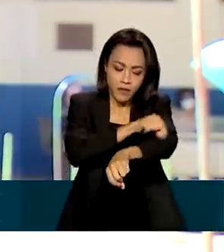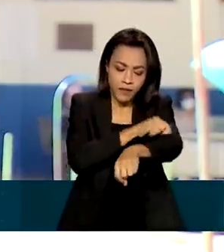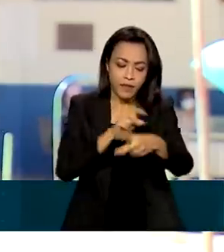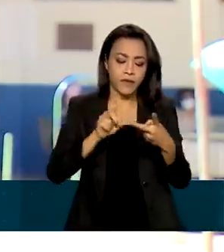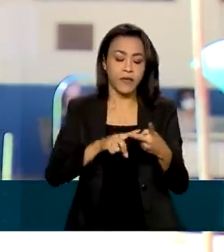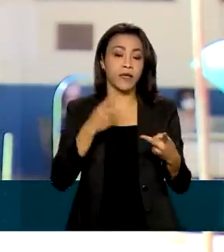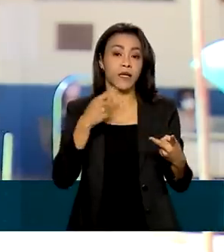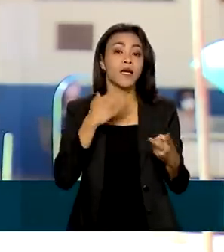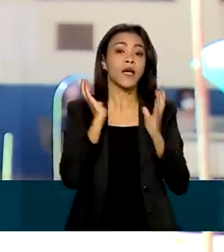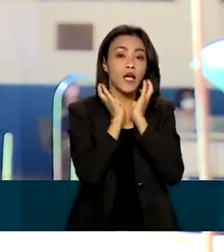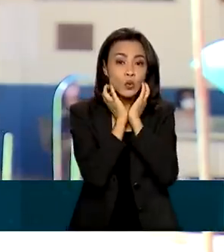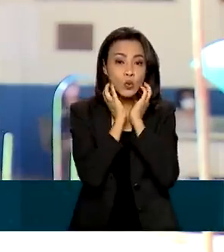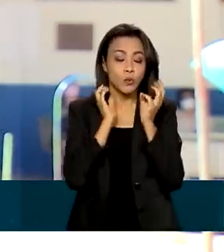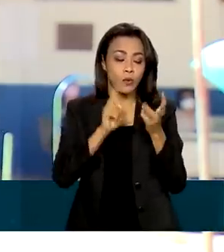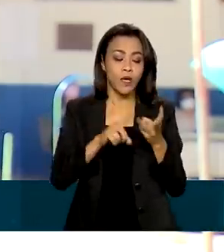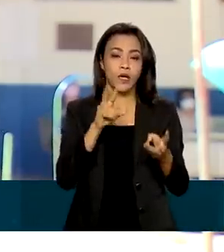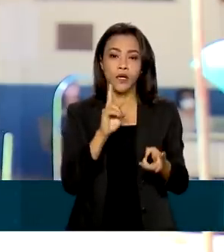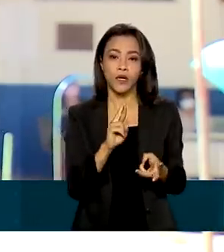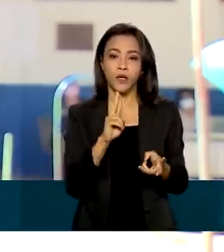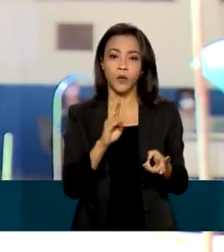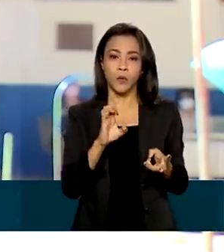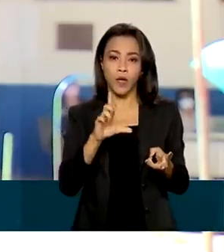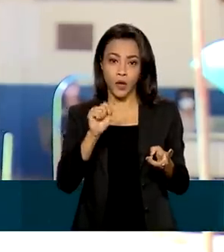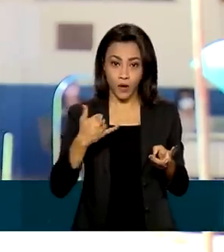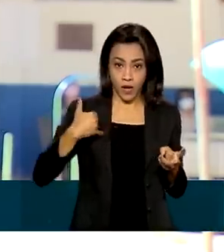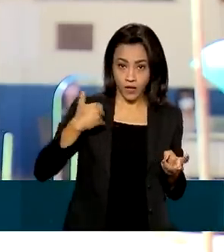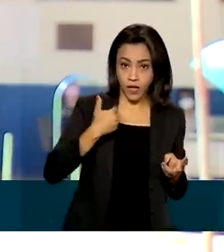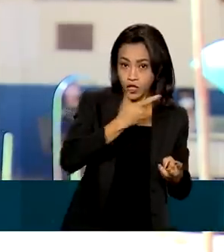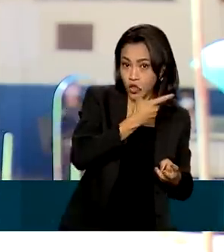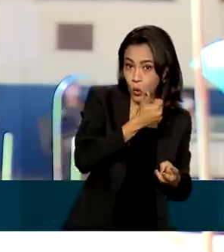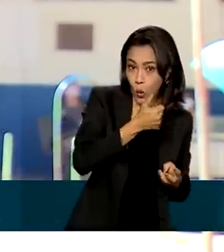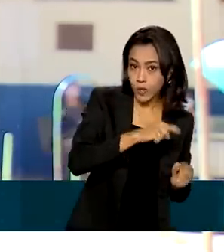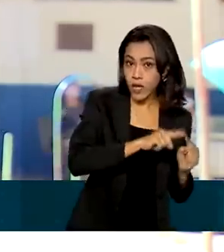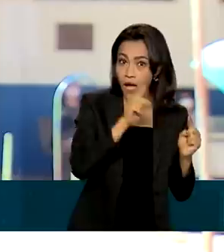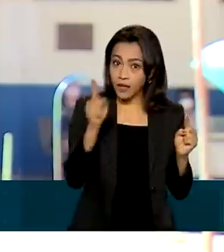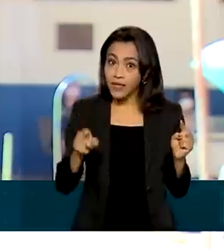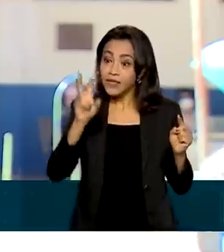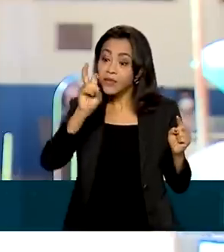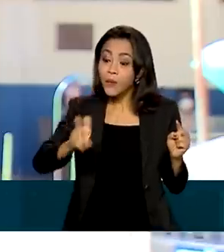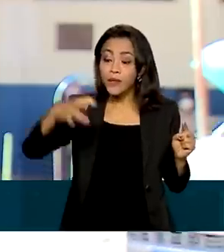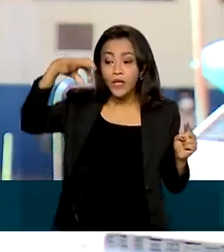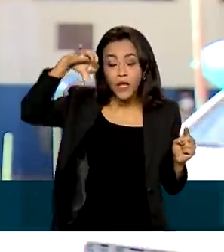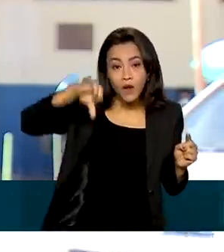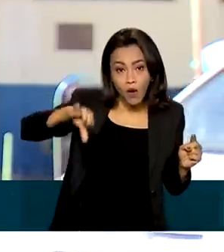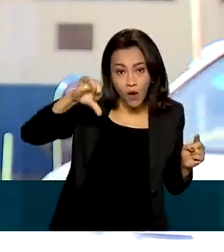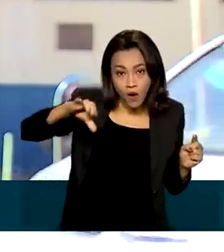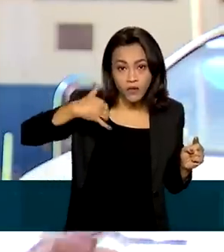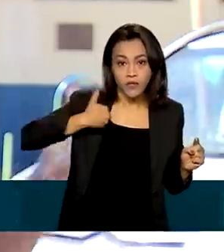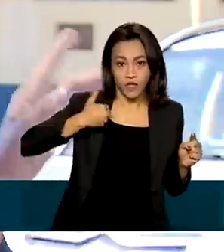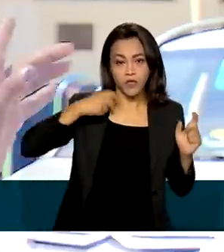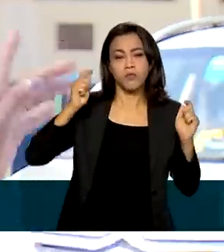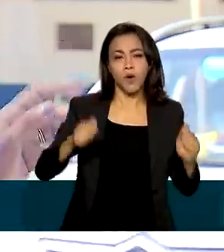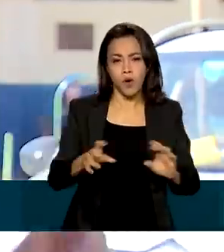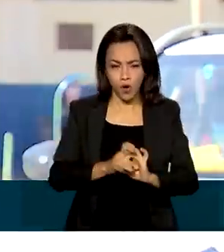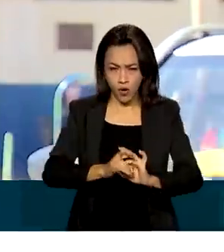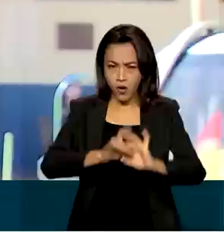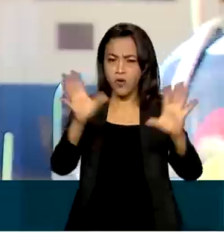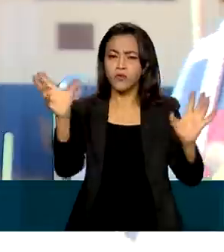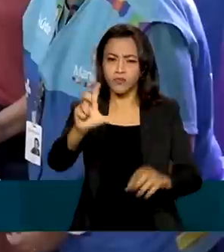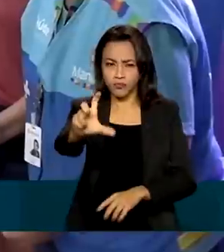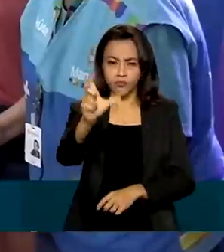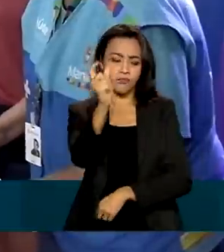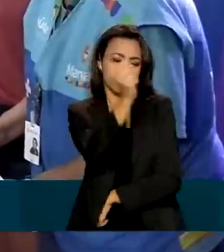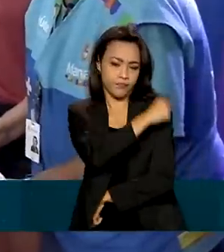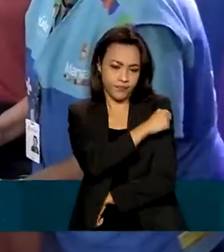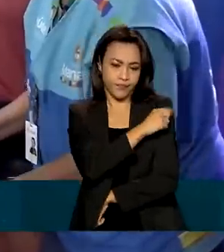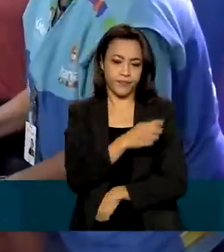A vacina pode ser tomada por quem tem entre 12 e 59 anos de idade, em unidades de saúde de todo o país.